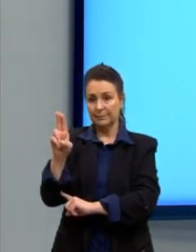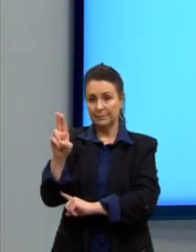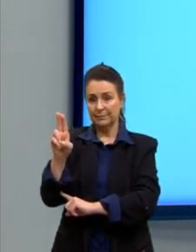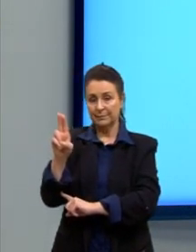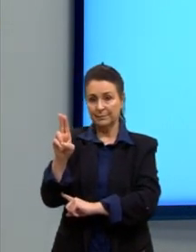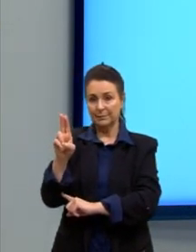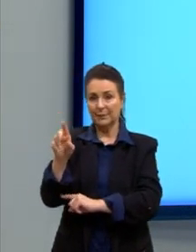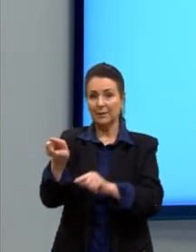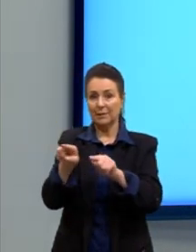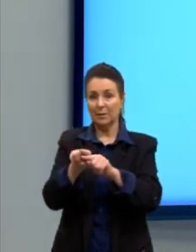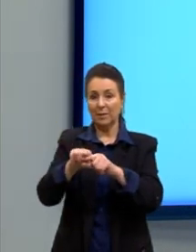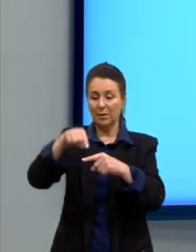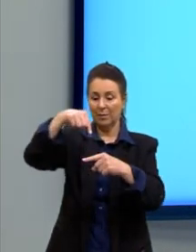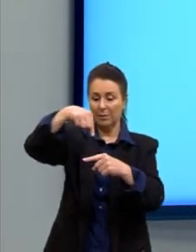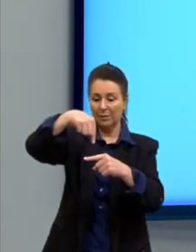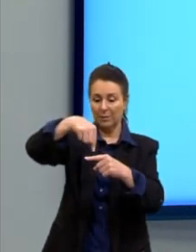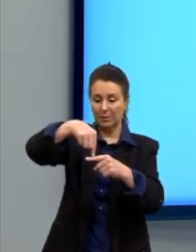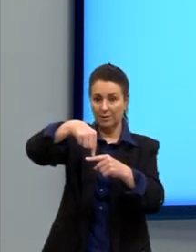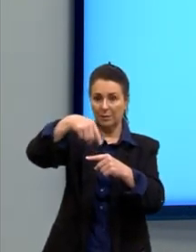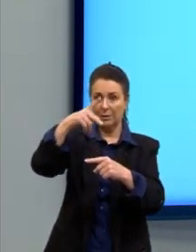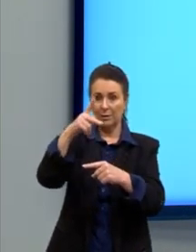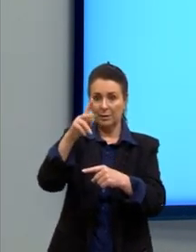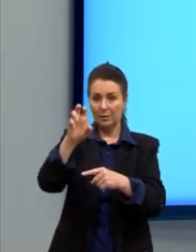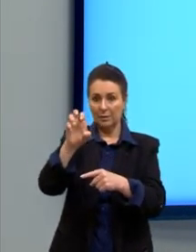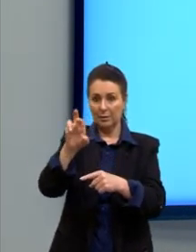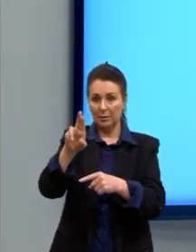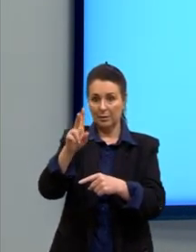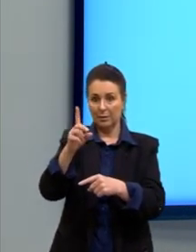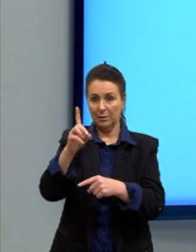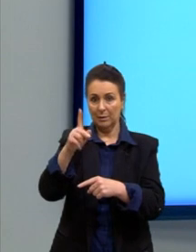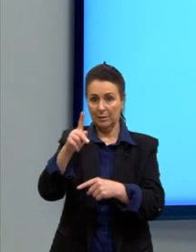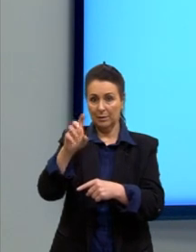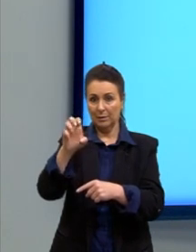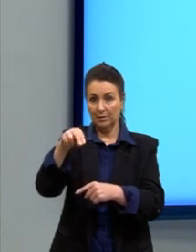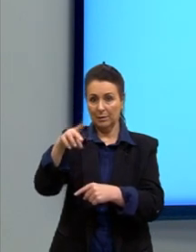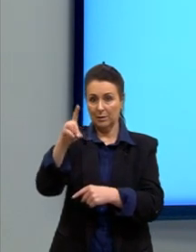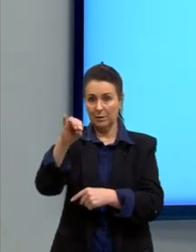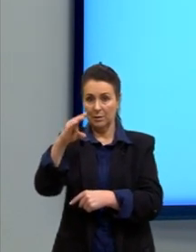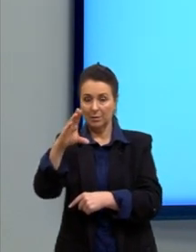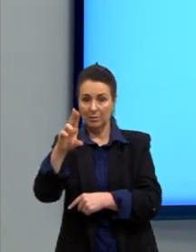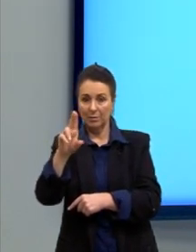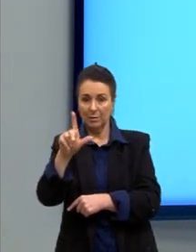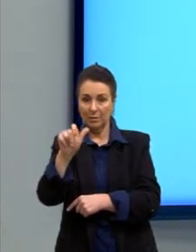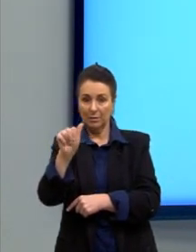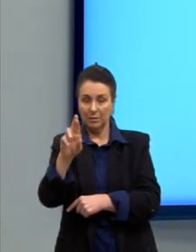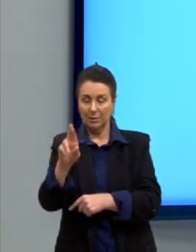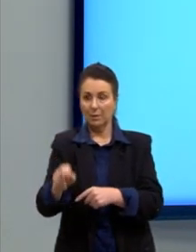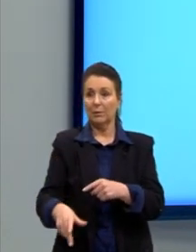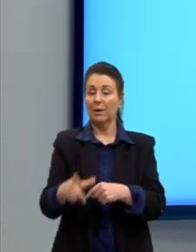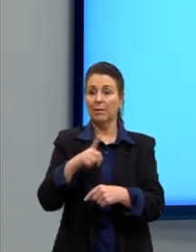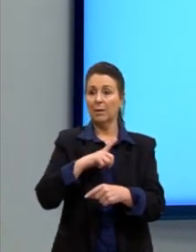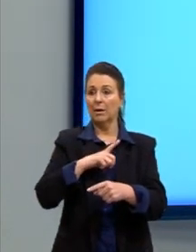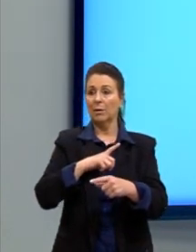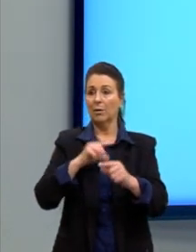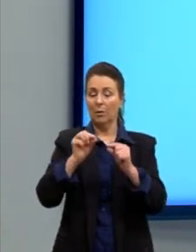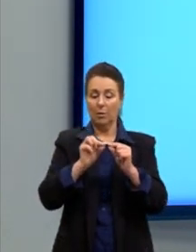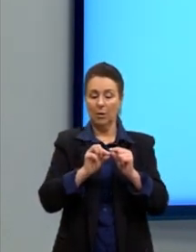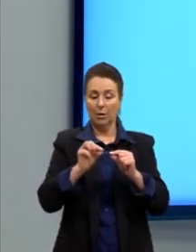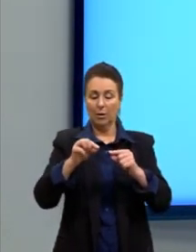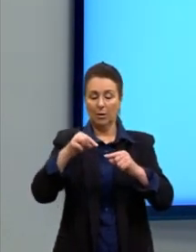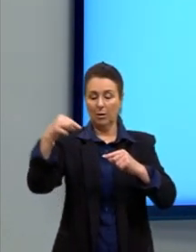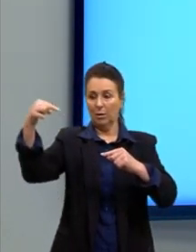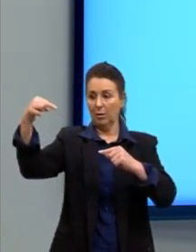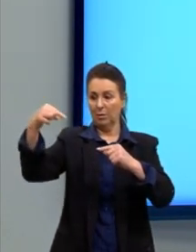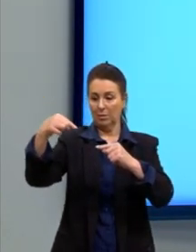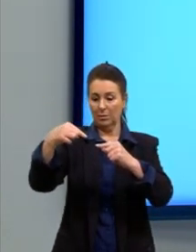perpendiculares. Agora, no outro lado aqui, nós temos as retas C e D, se cruzam em um